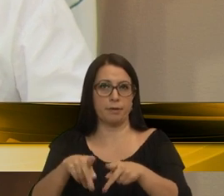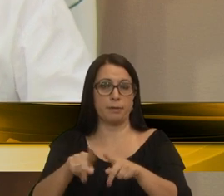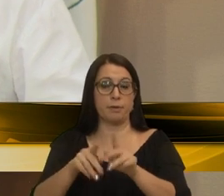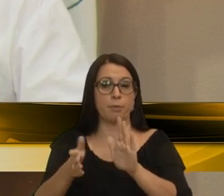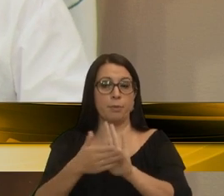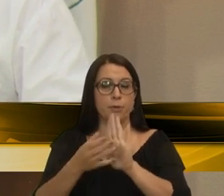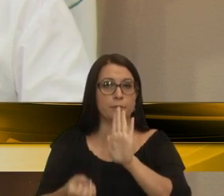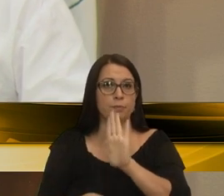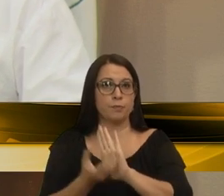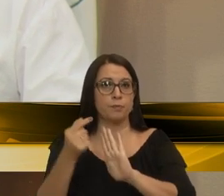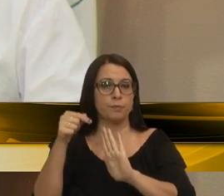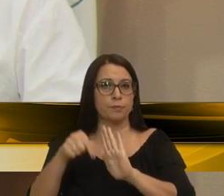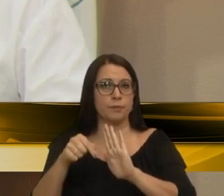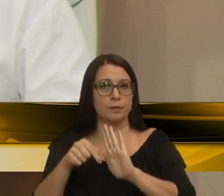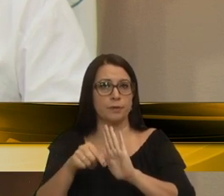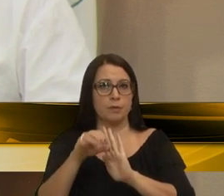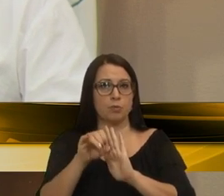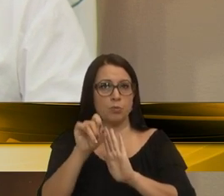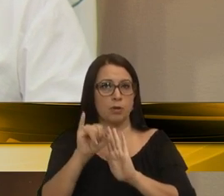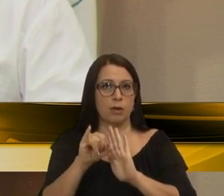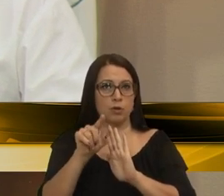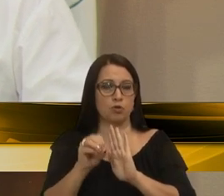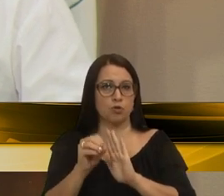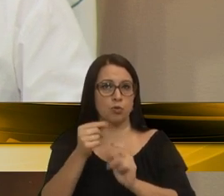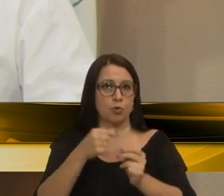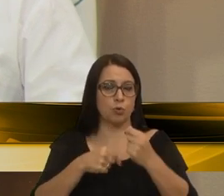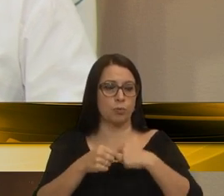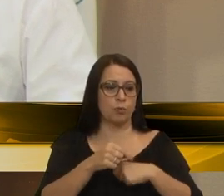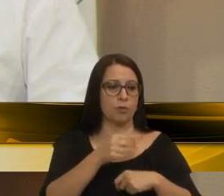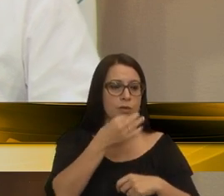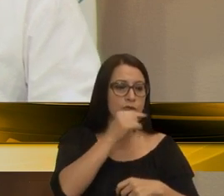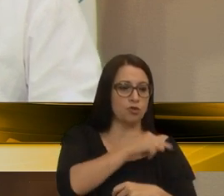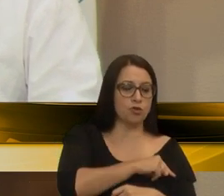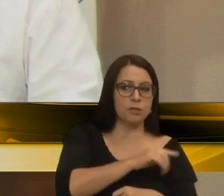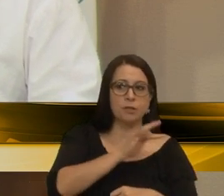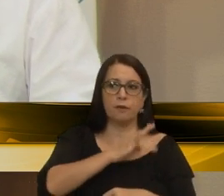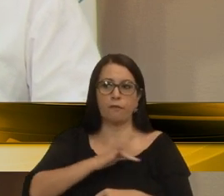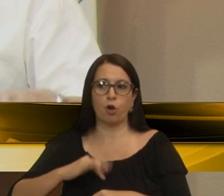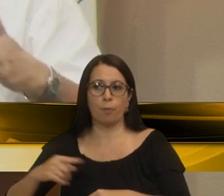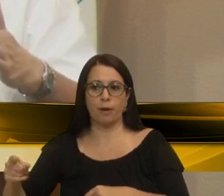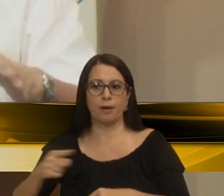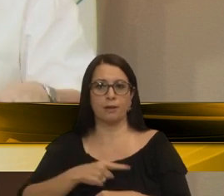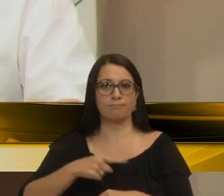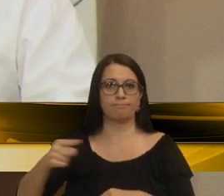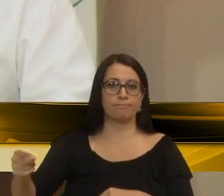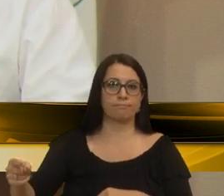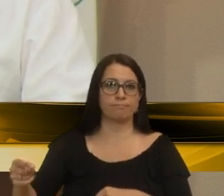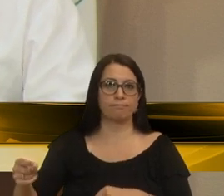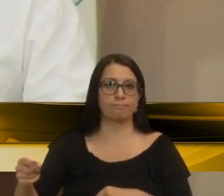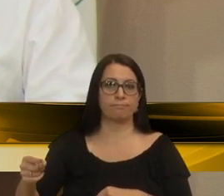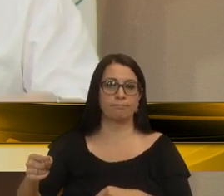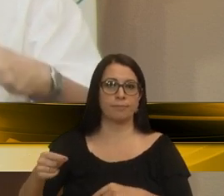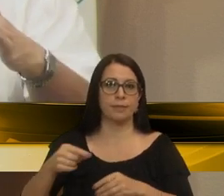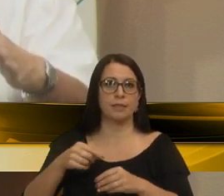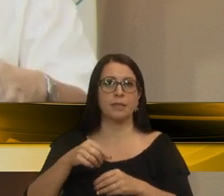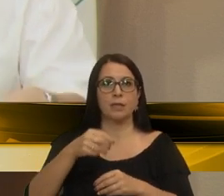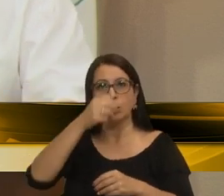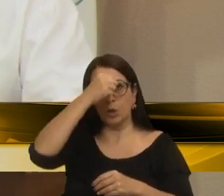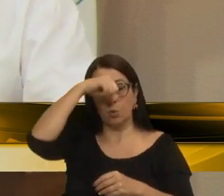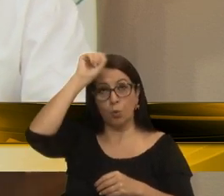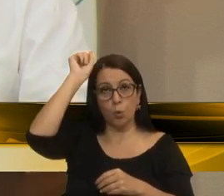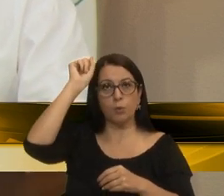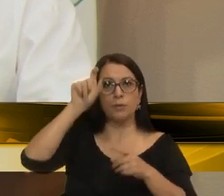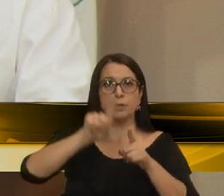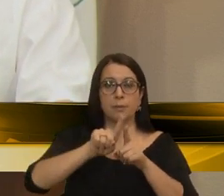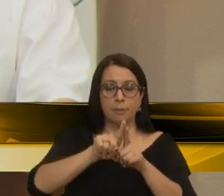aqui, que eu tenho levantado muito, um eixo econômico, Caxias, farroupilha. A questão da desafetação da UCS, eu sei que vários